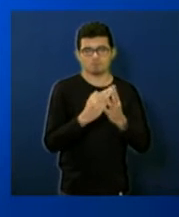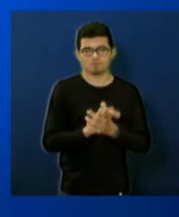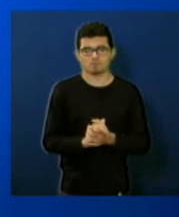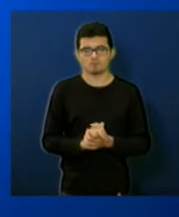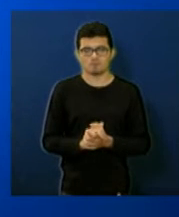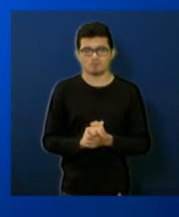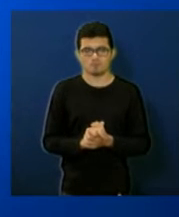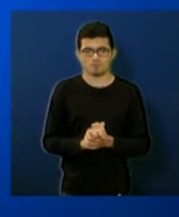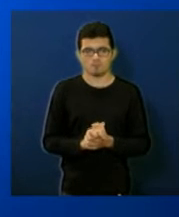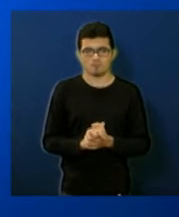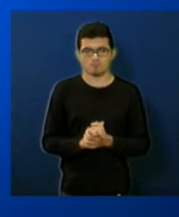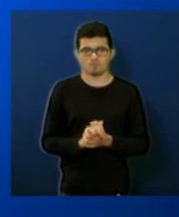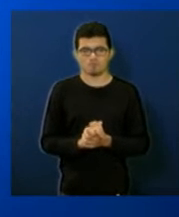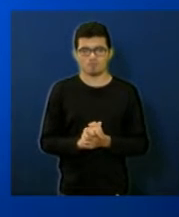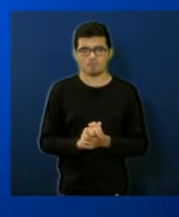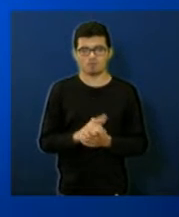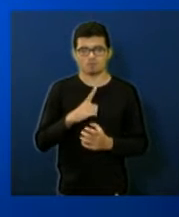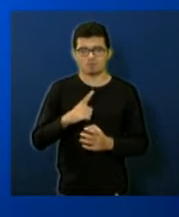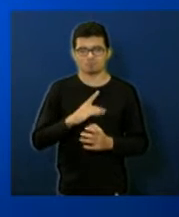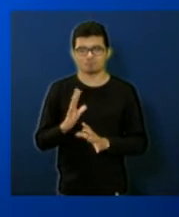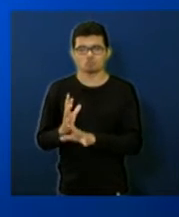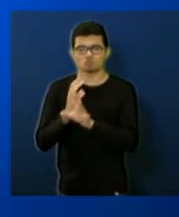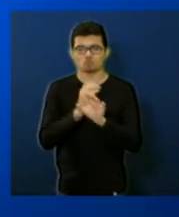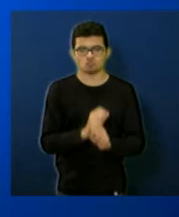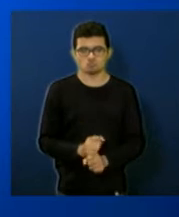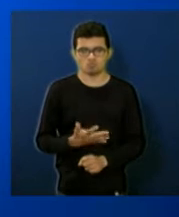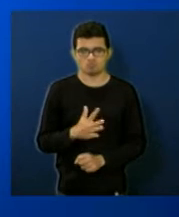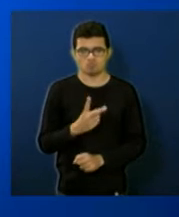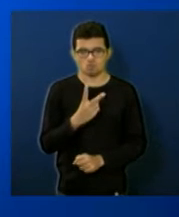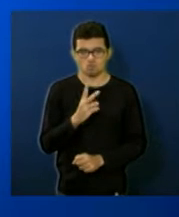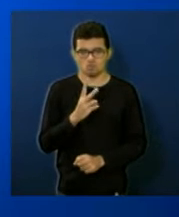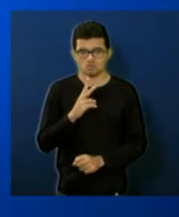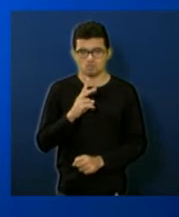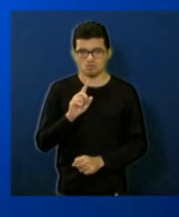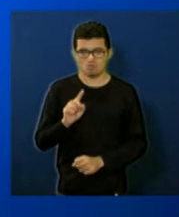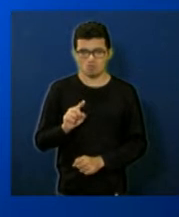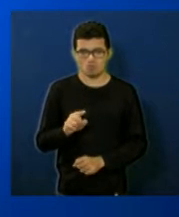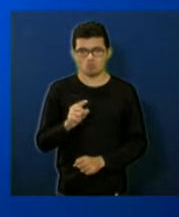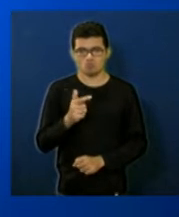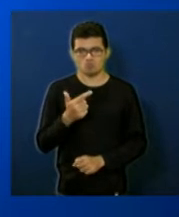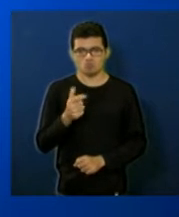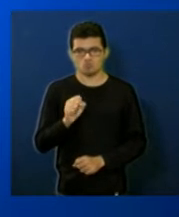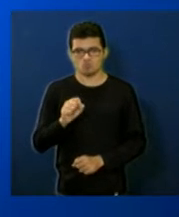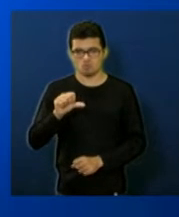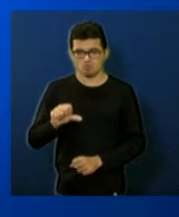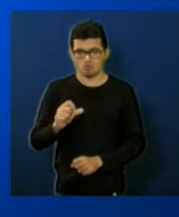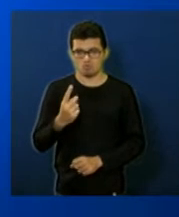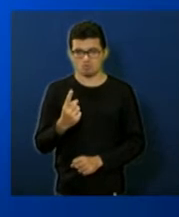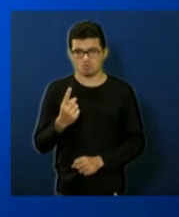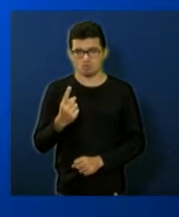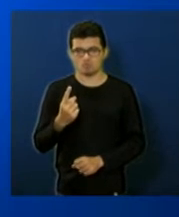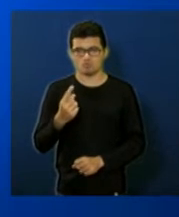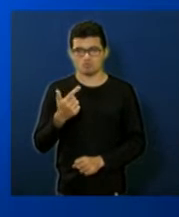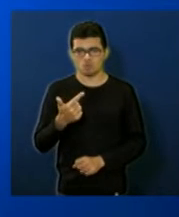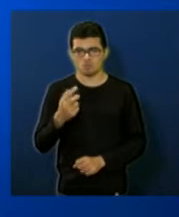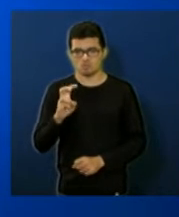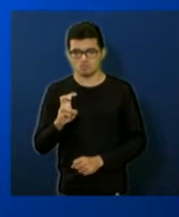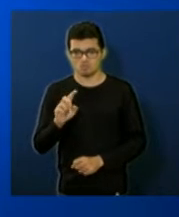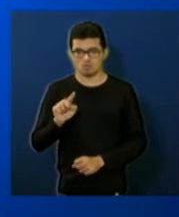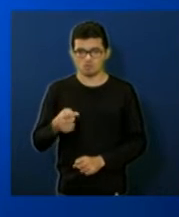a prestação, a manutenção das atividades fica em R$.289.127,25